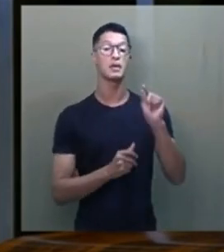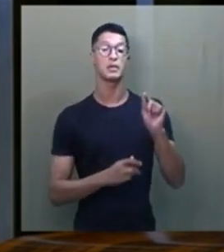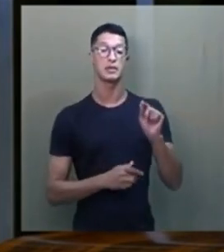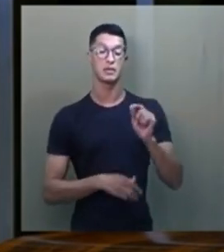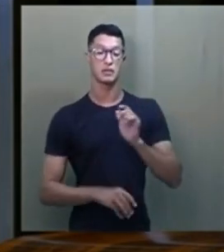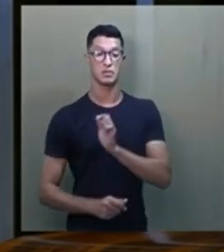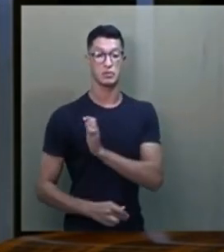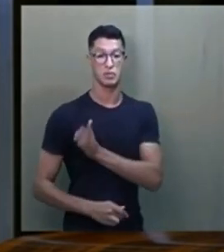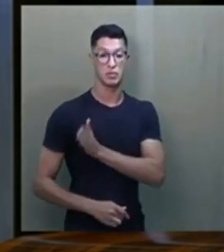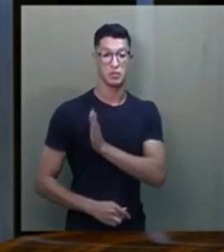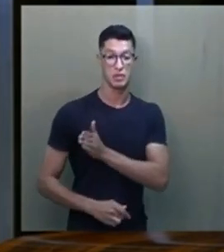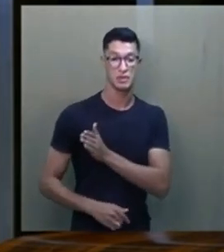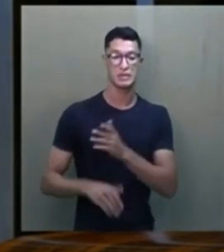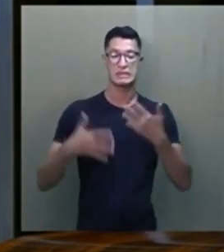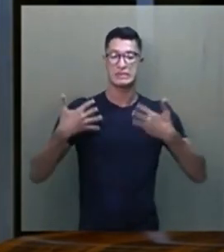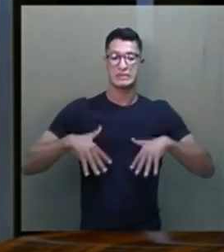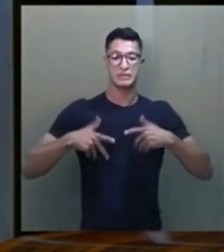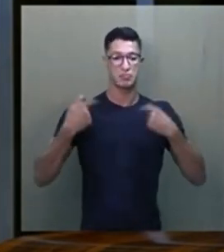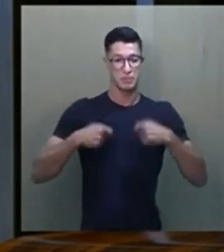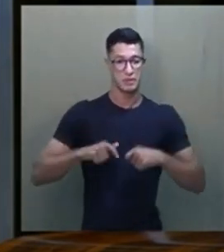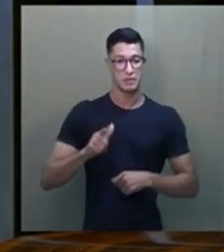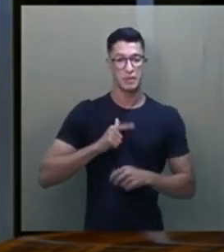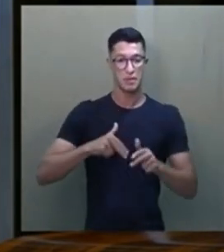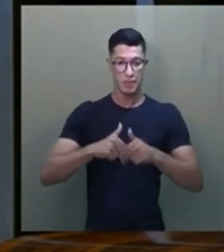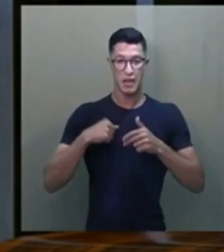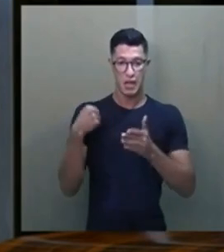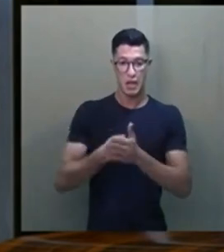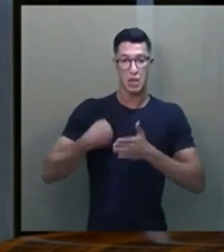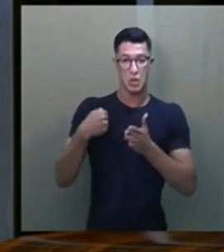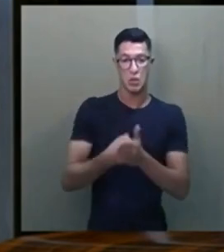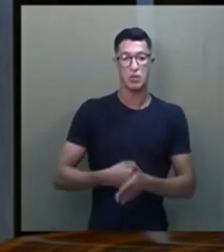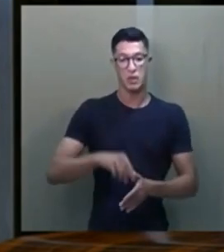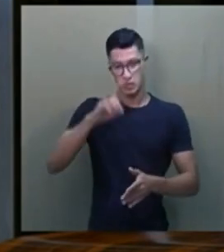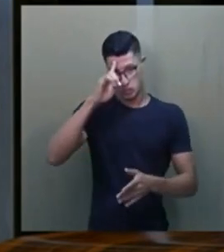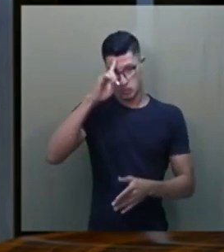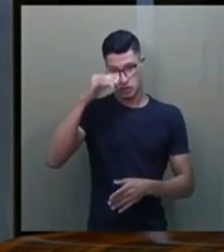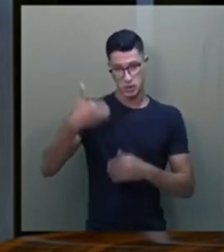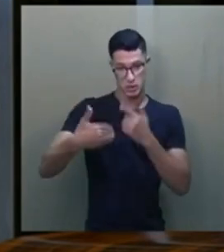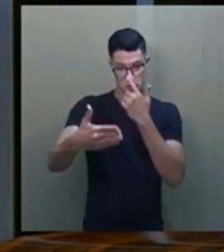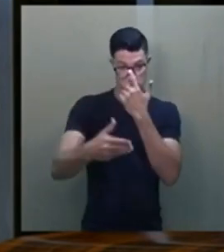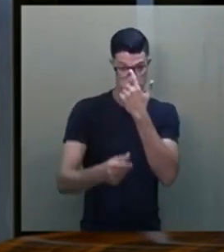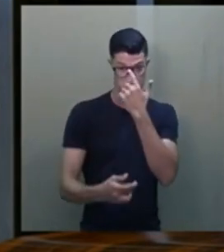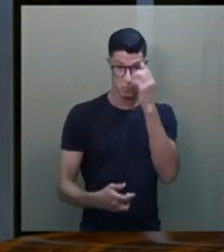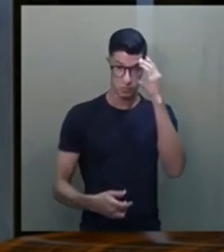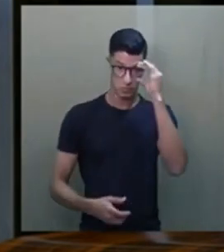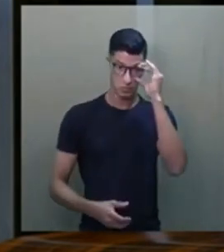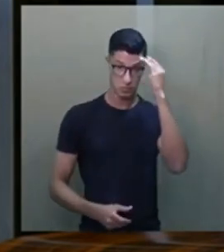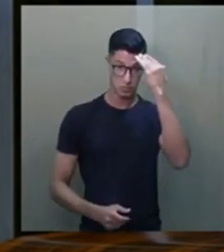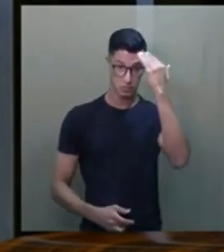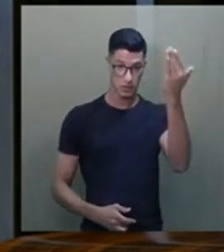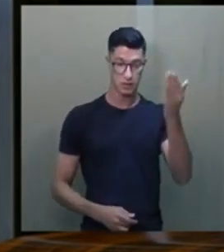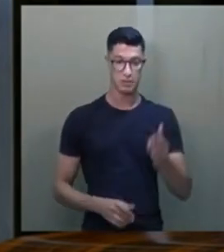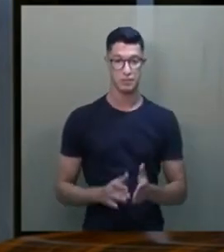um coração fatigado pelas lutas do cotidiano. obrigada.